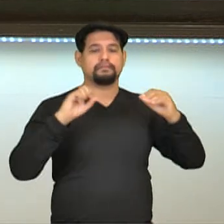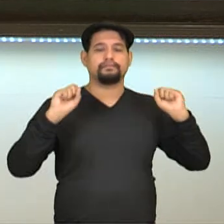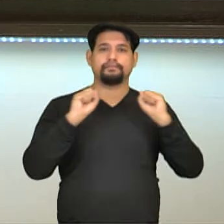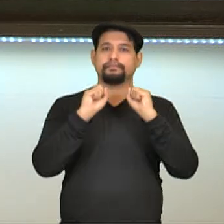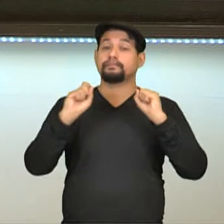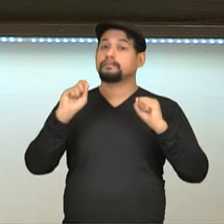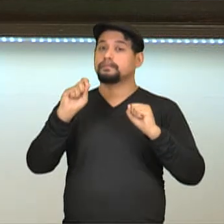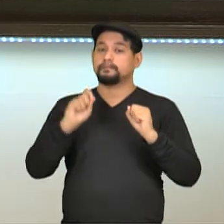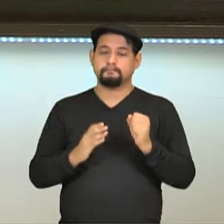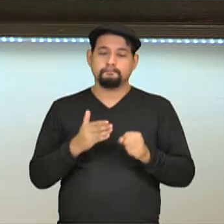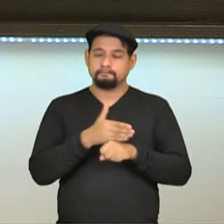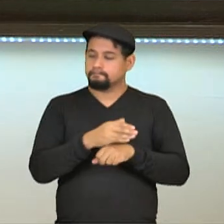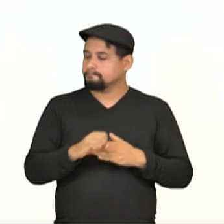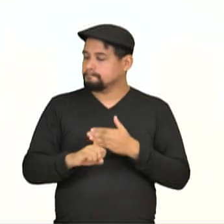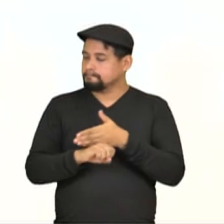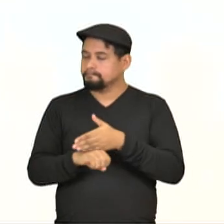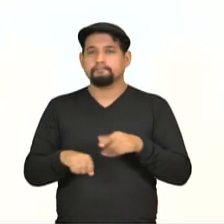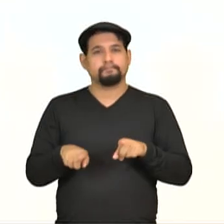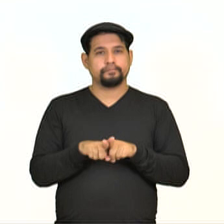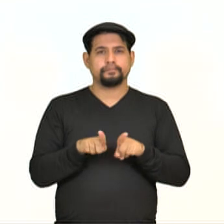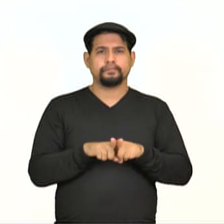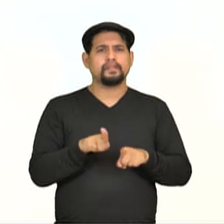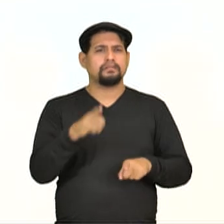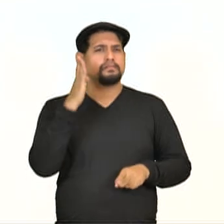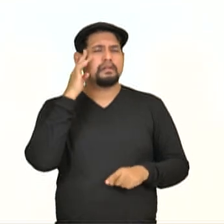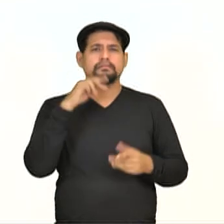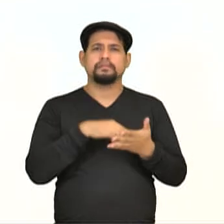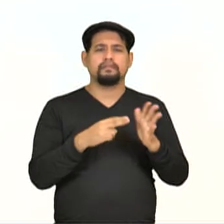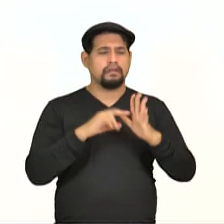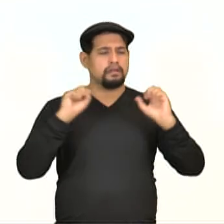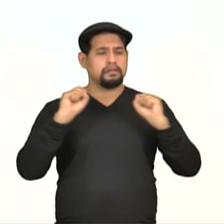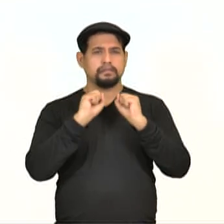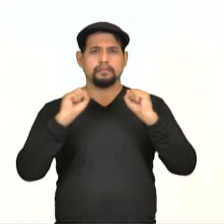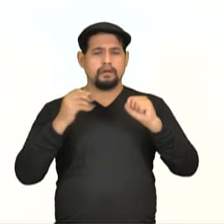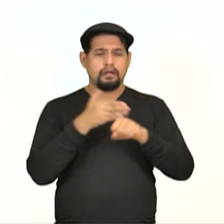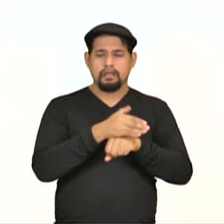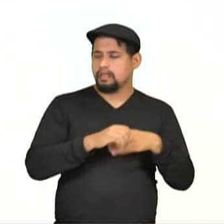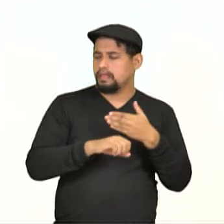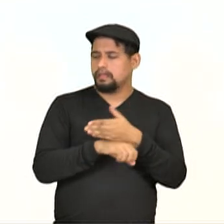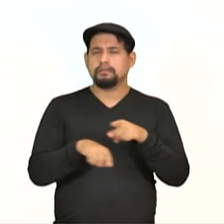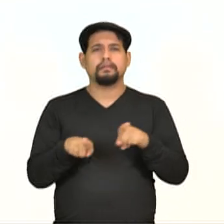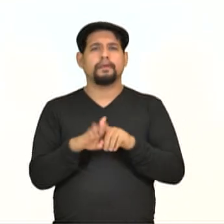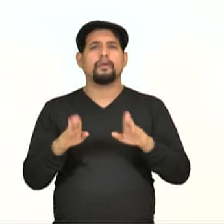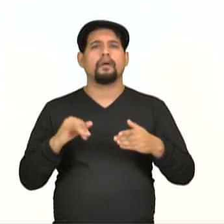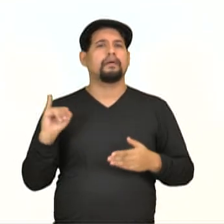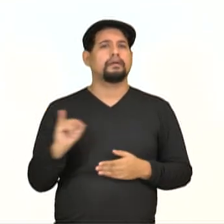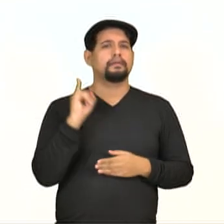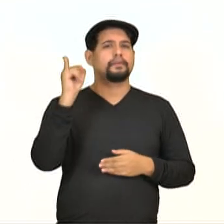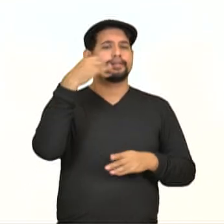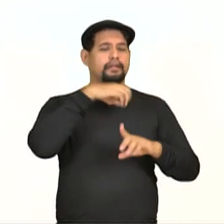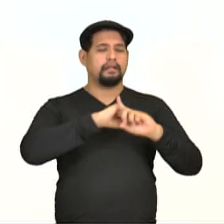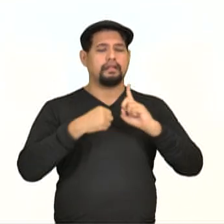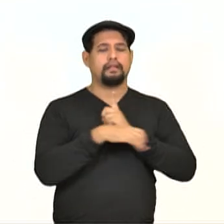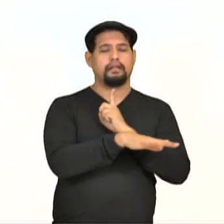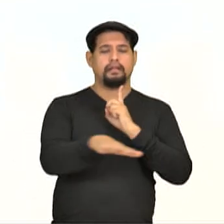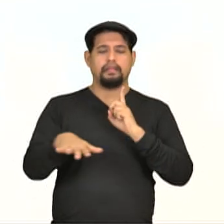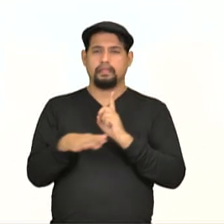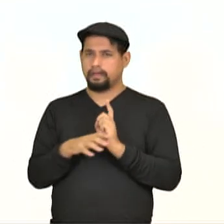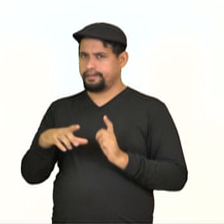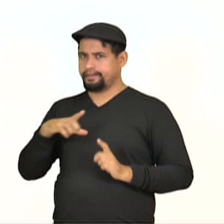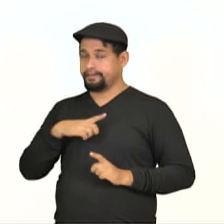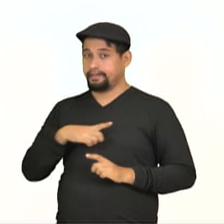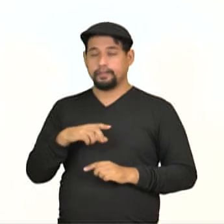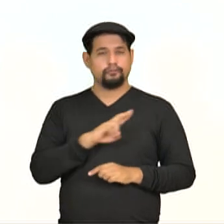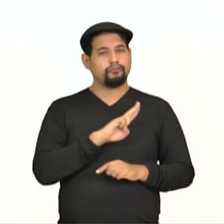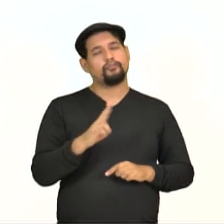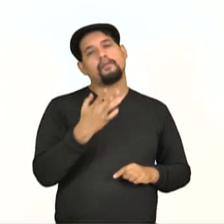de participação. Você sabe o é esporte de participação e a sua importância na sociedade? Com